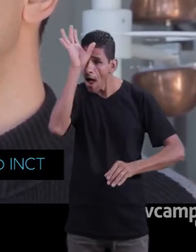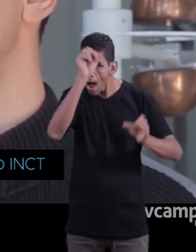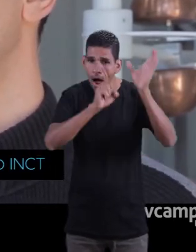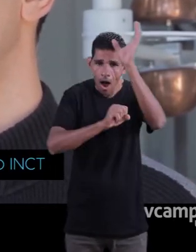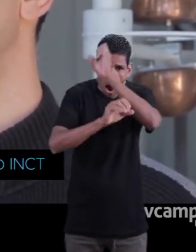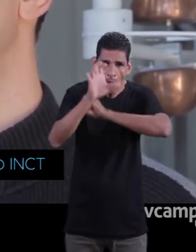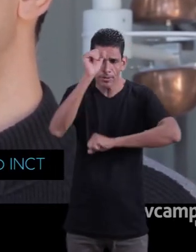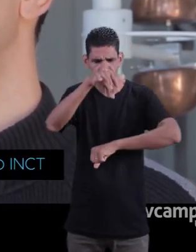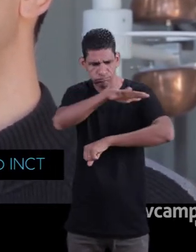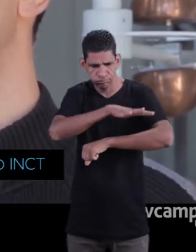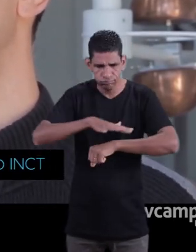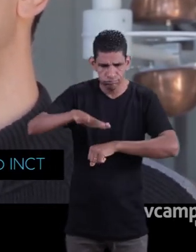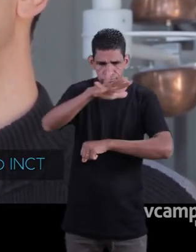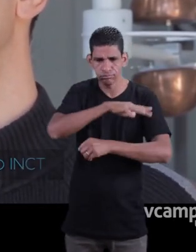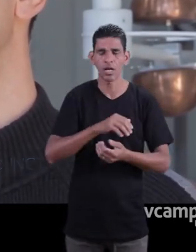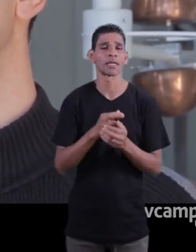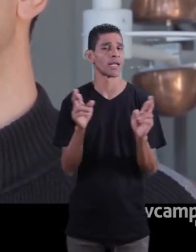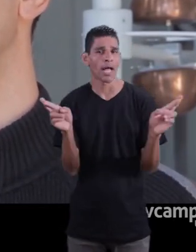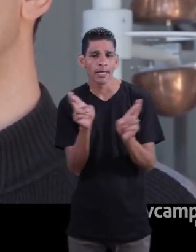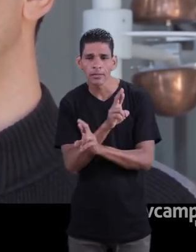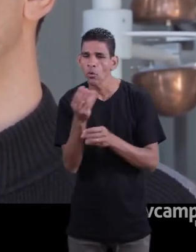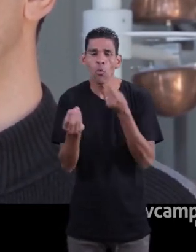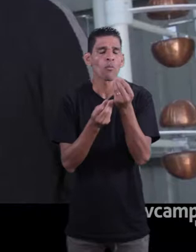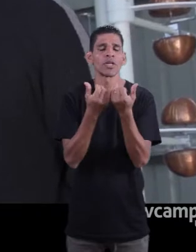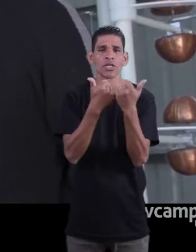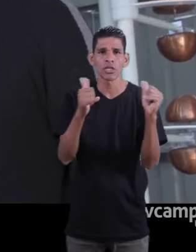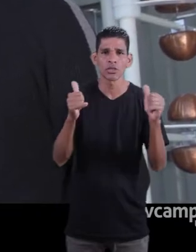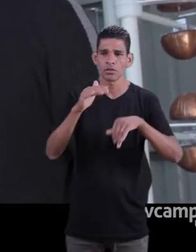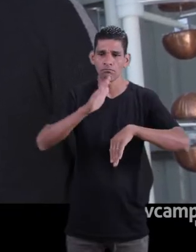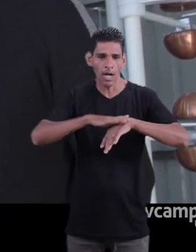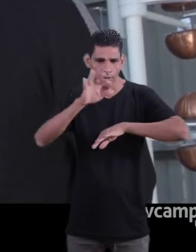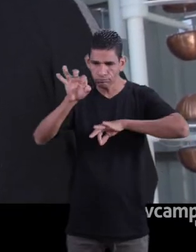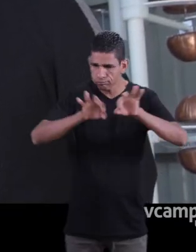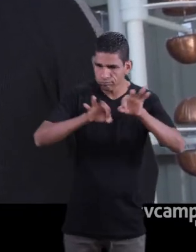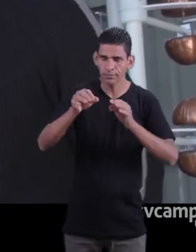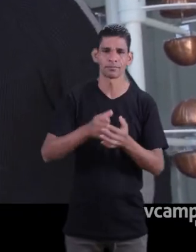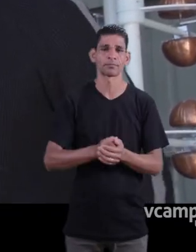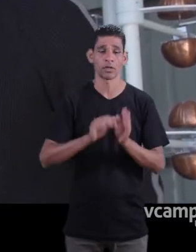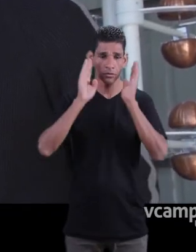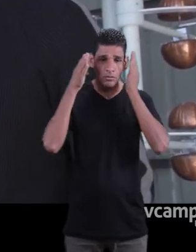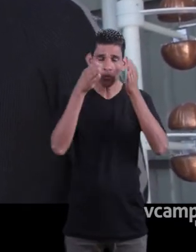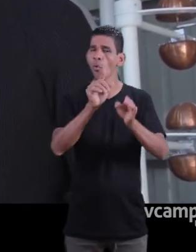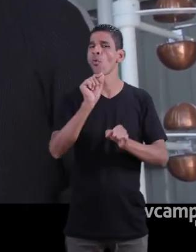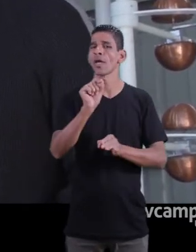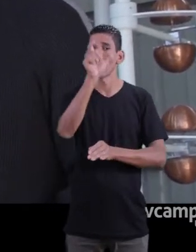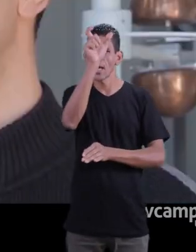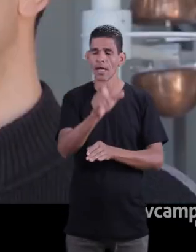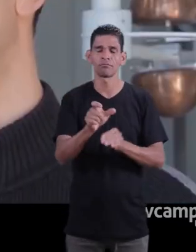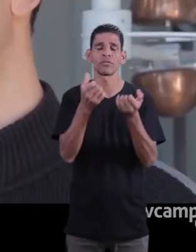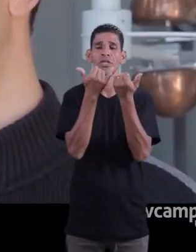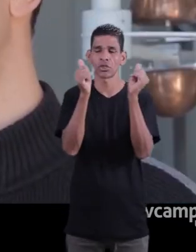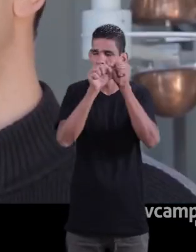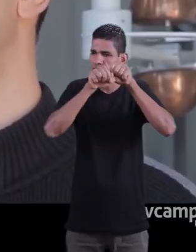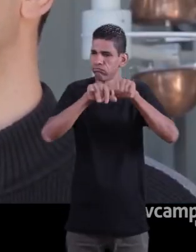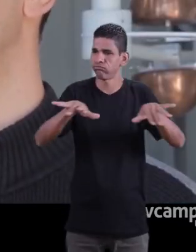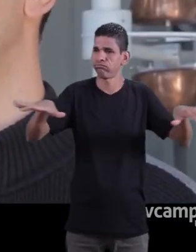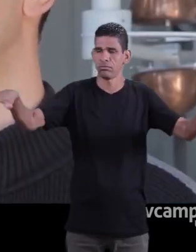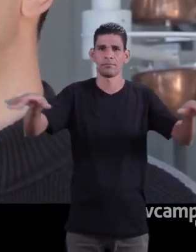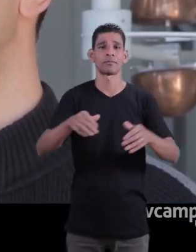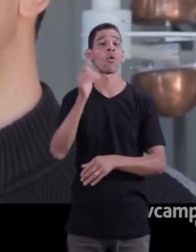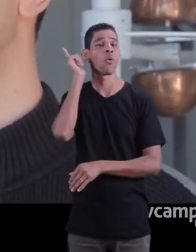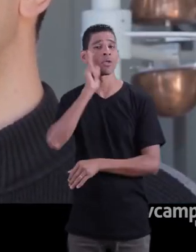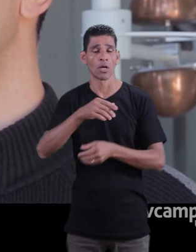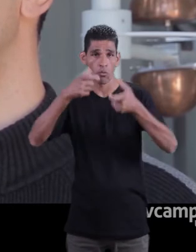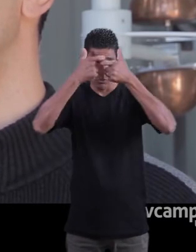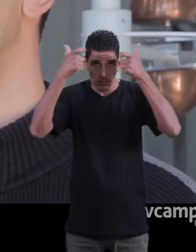YouTube é levar o conhecimento relacionado à geração de energia elétrica, mais especificamente à